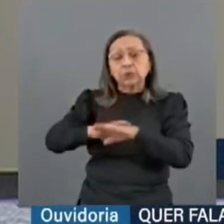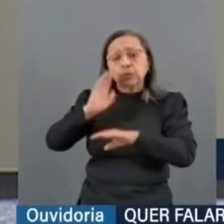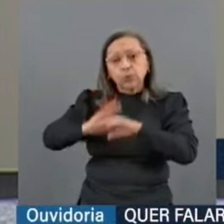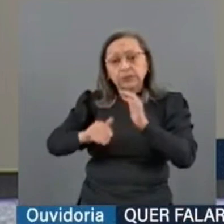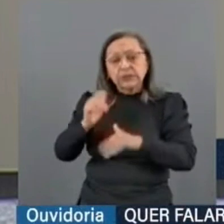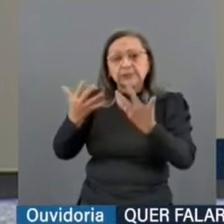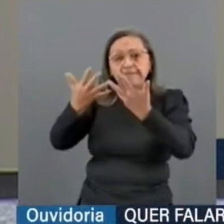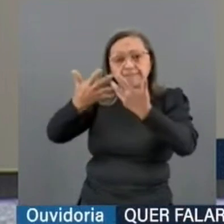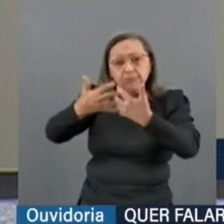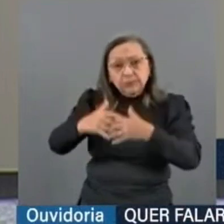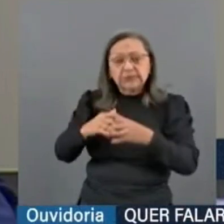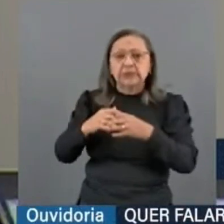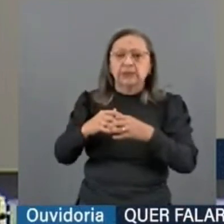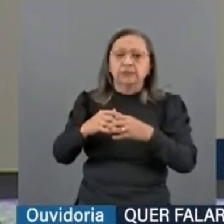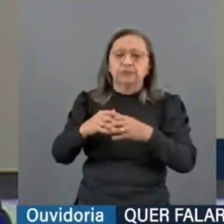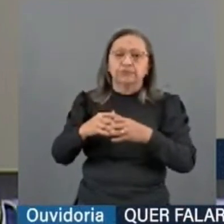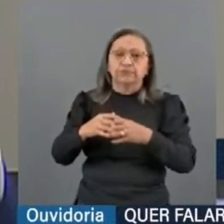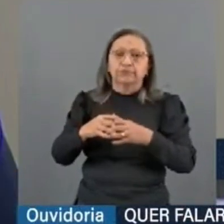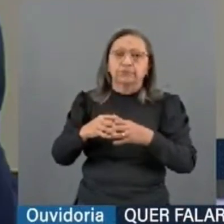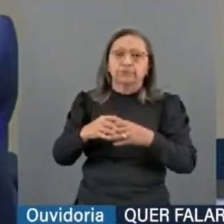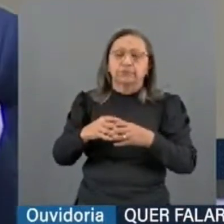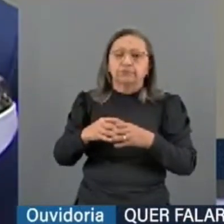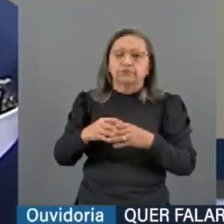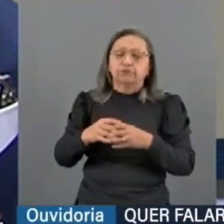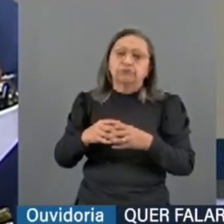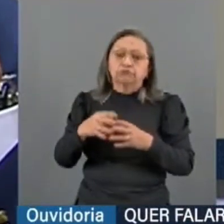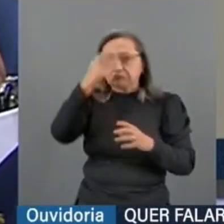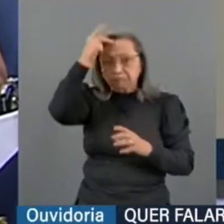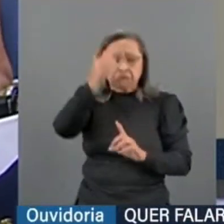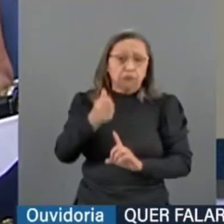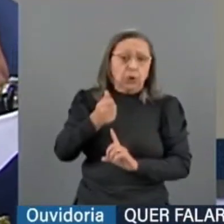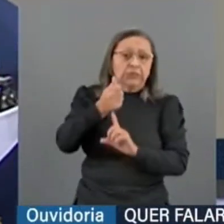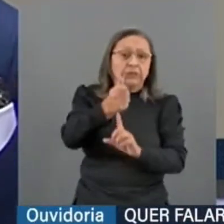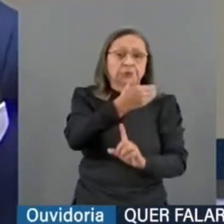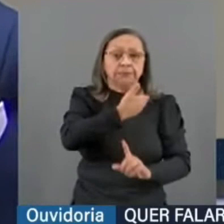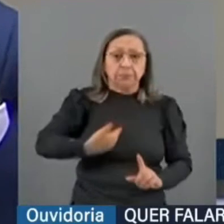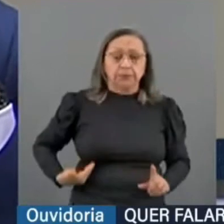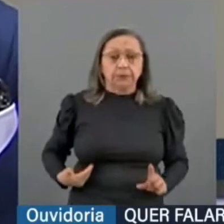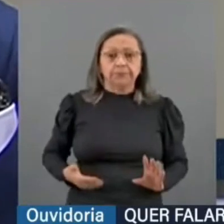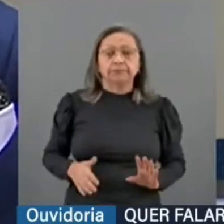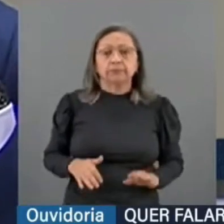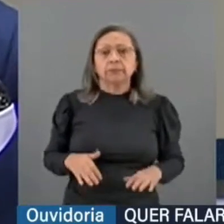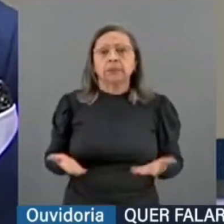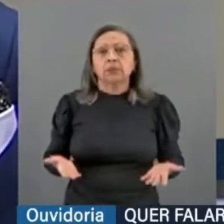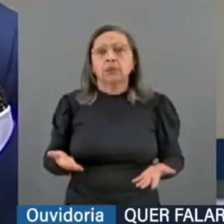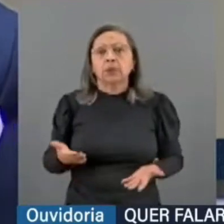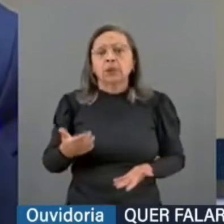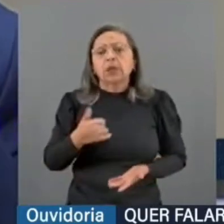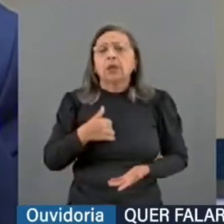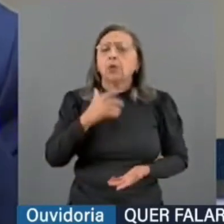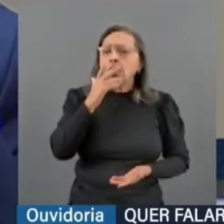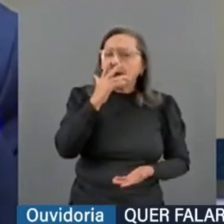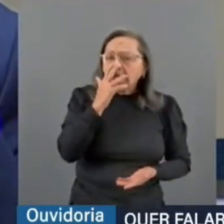do agente público. Então, eu acho que é uma situação